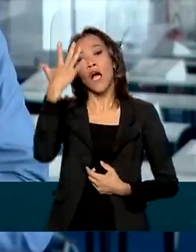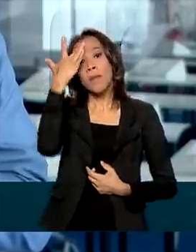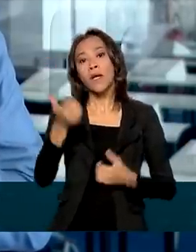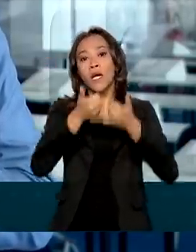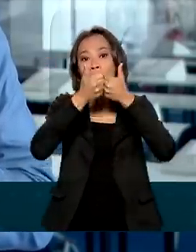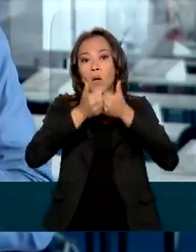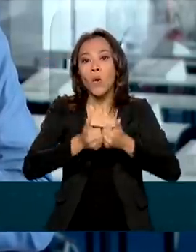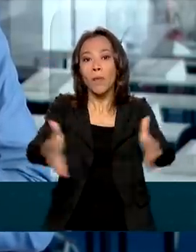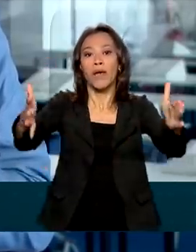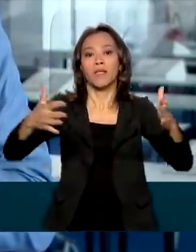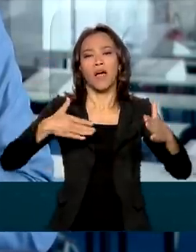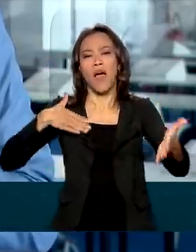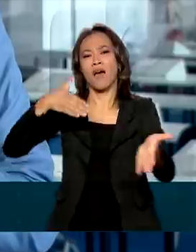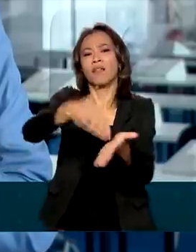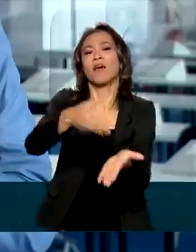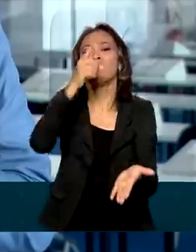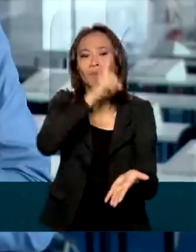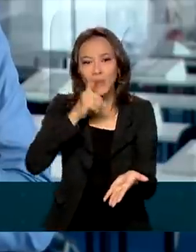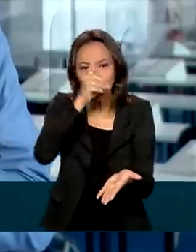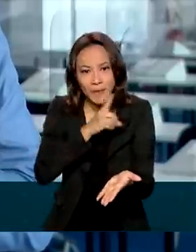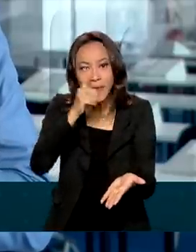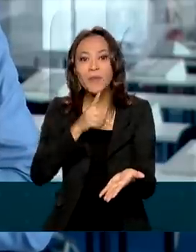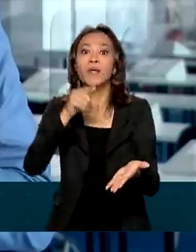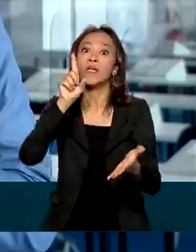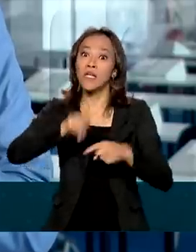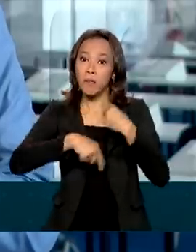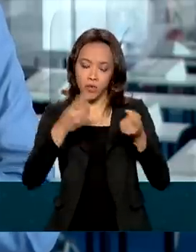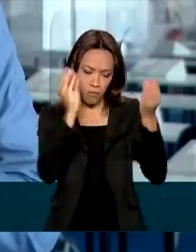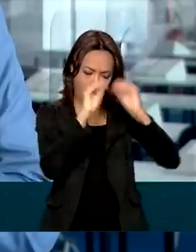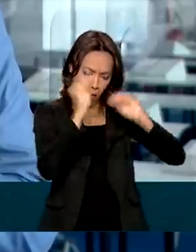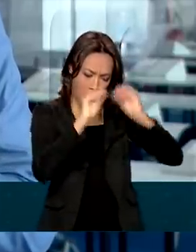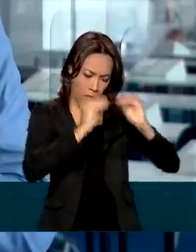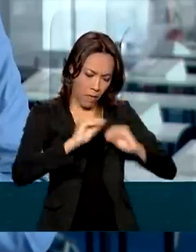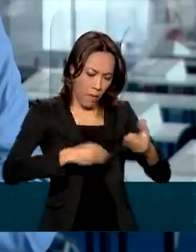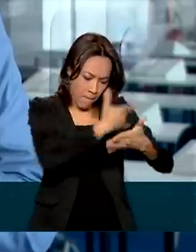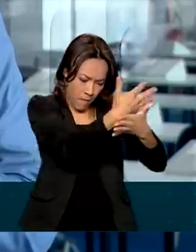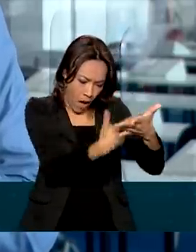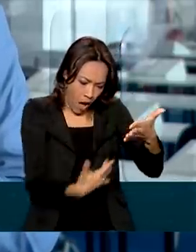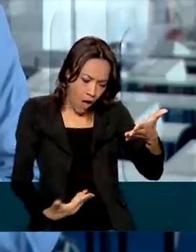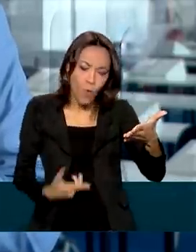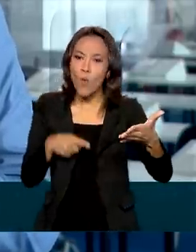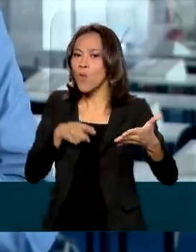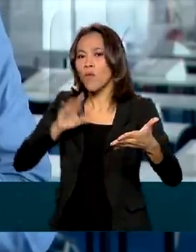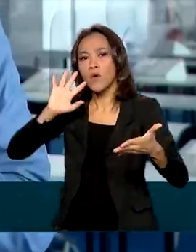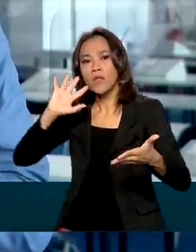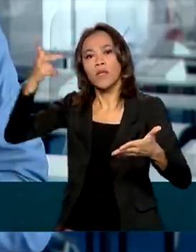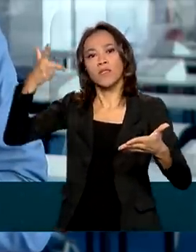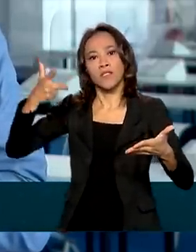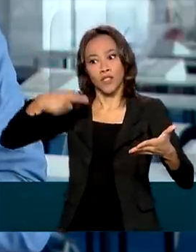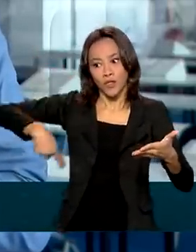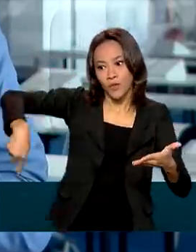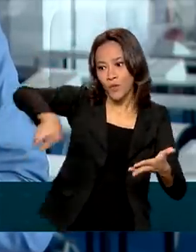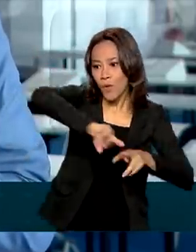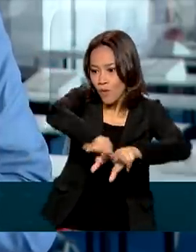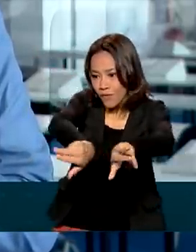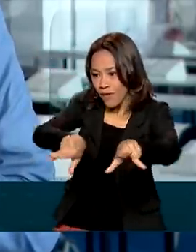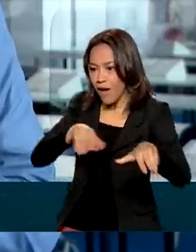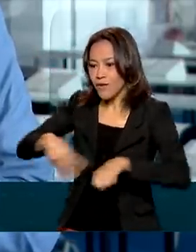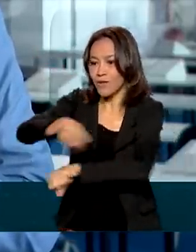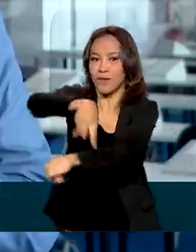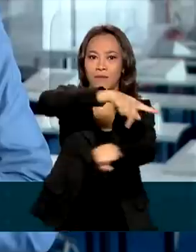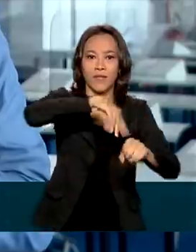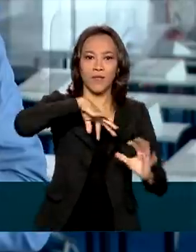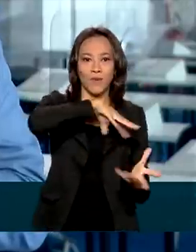até domingo, quando aí sim vai se formar um relatório completo do que foi deliberado aqui entre as grandes nações do mundo.